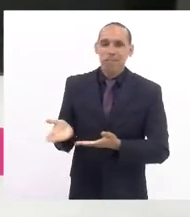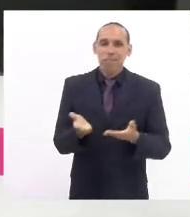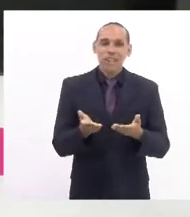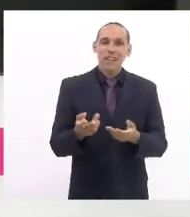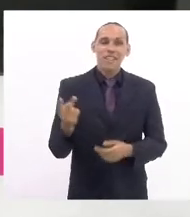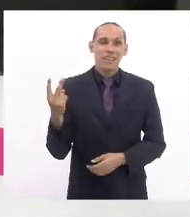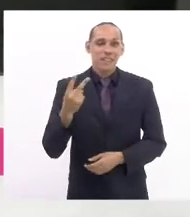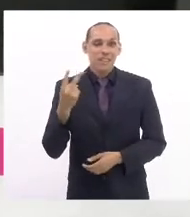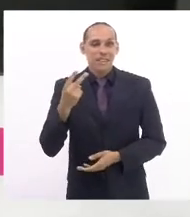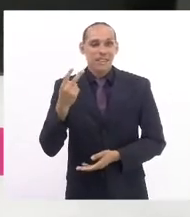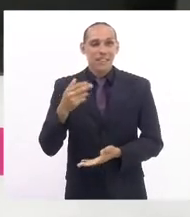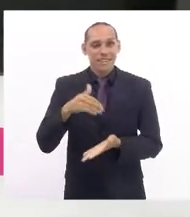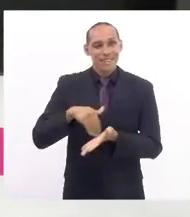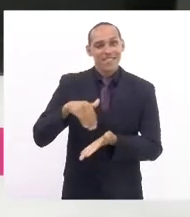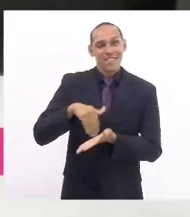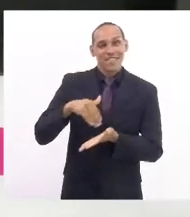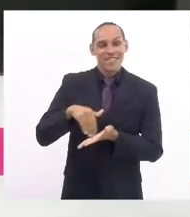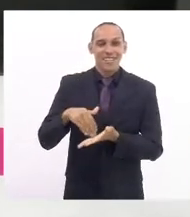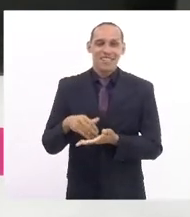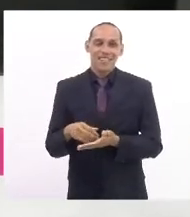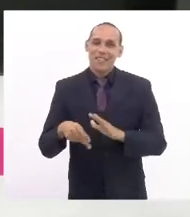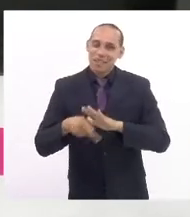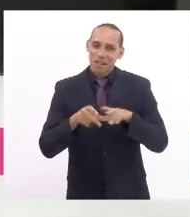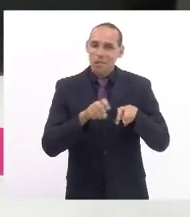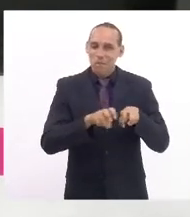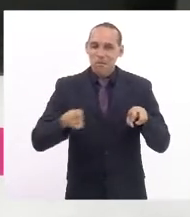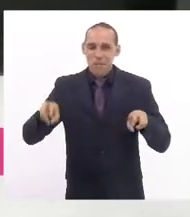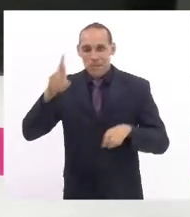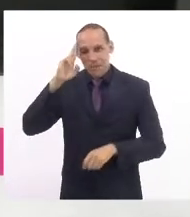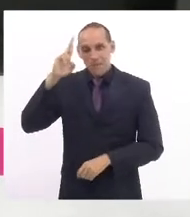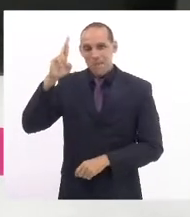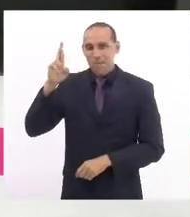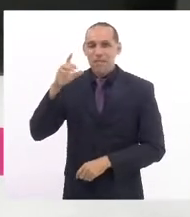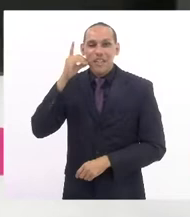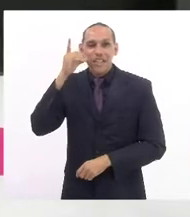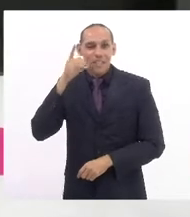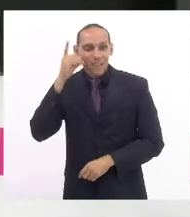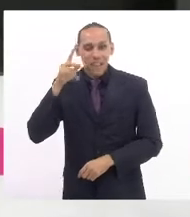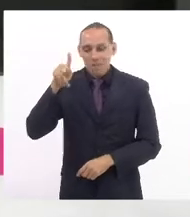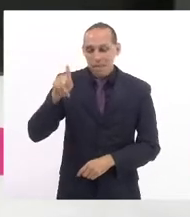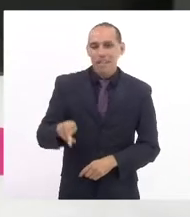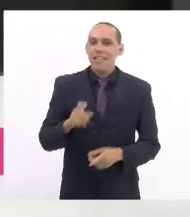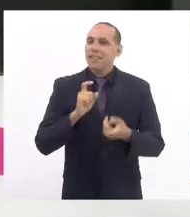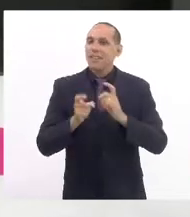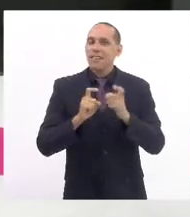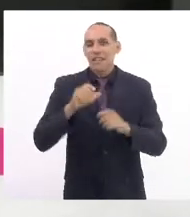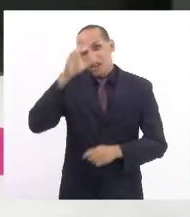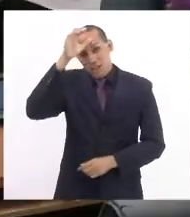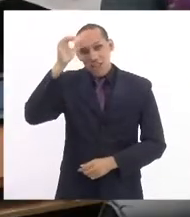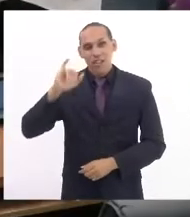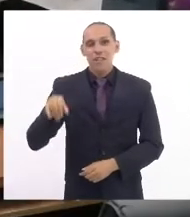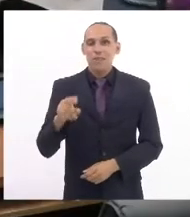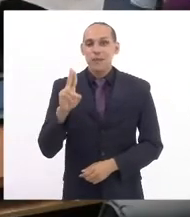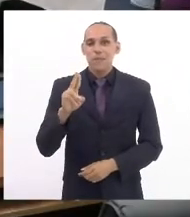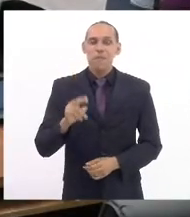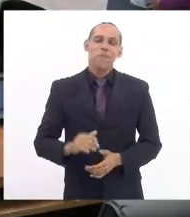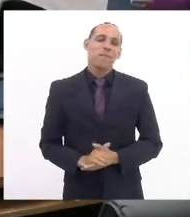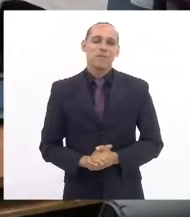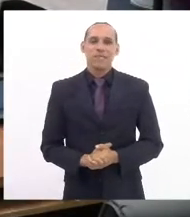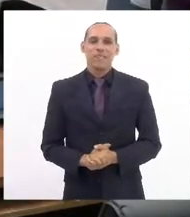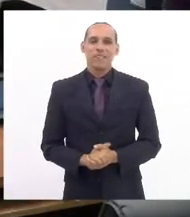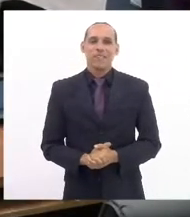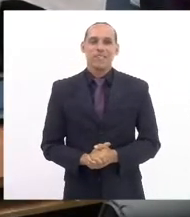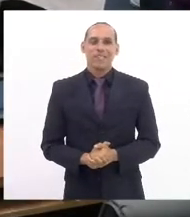secretária da mesa, deputada, presidente dessa sessão, Tia Ju. Obrigada,